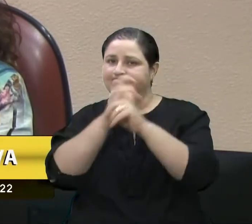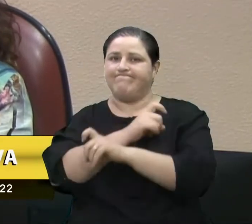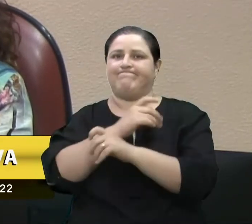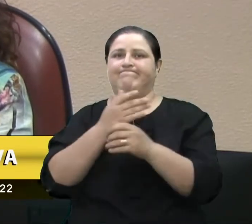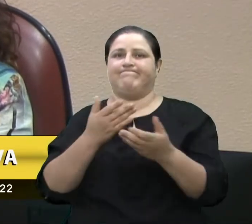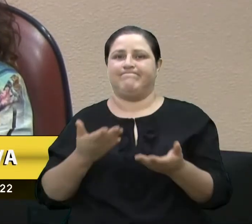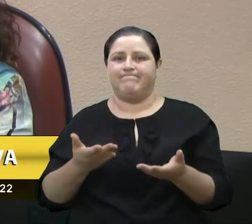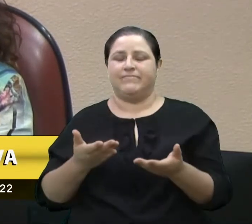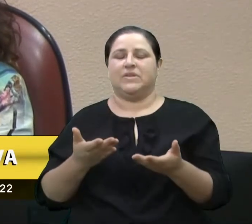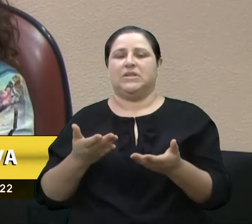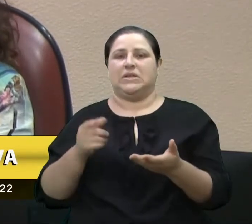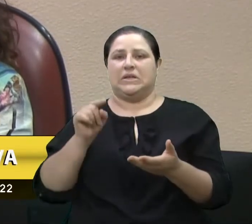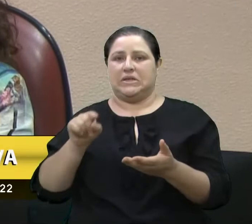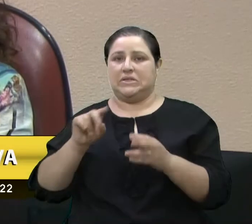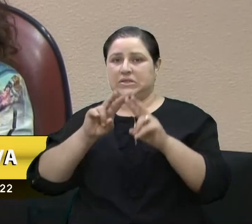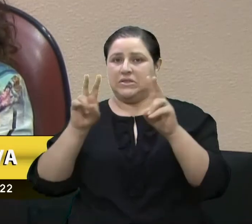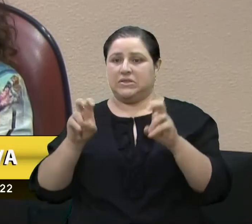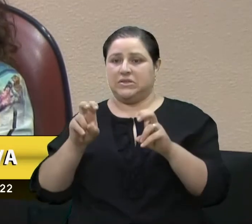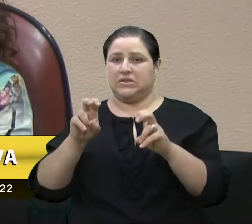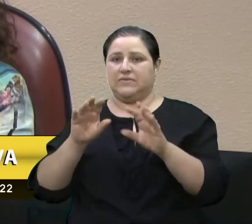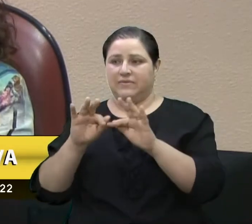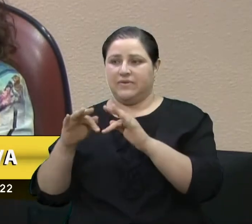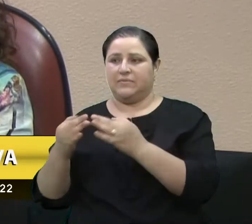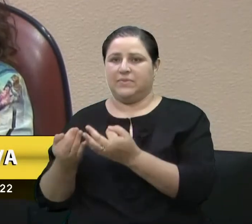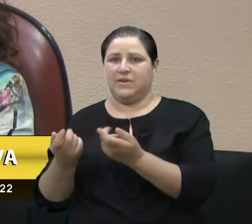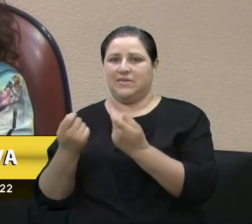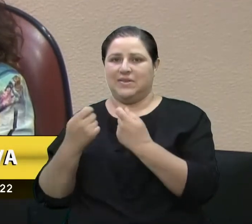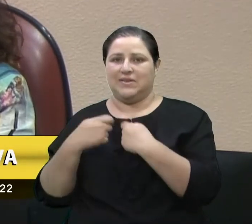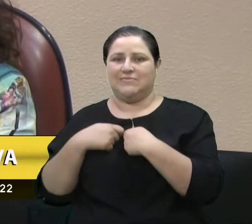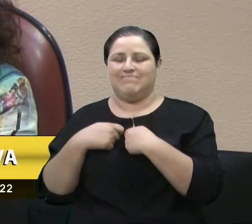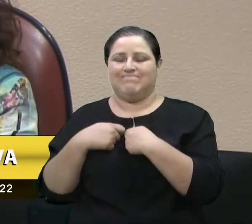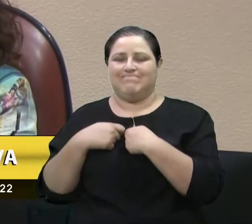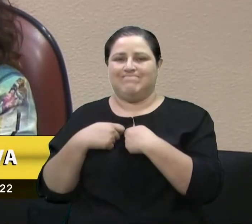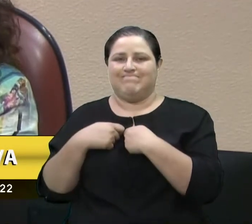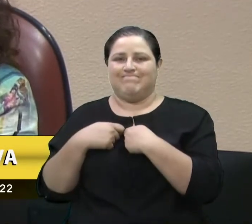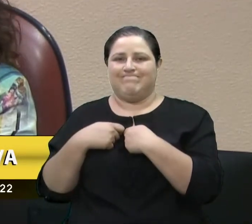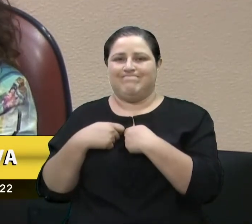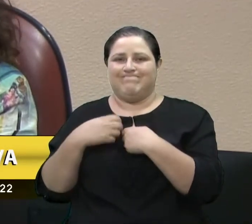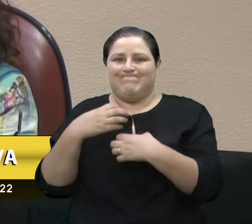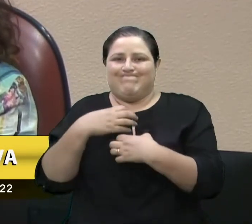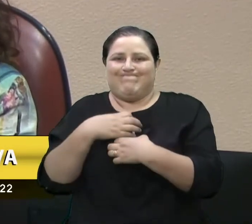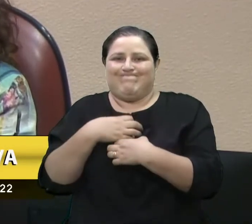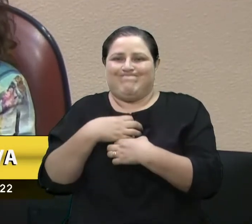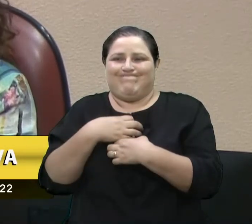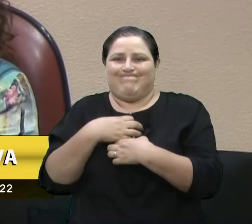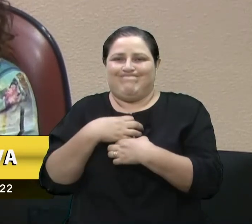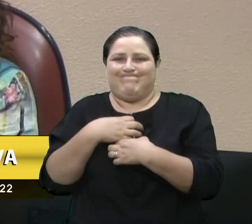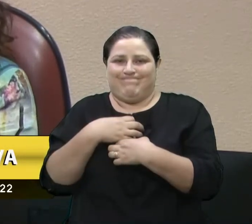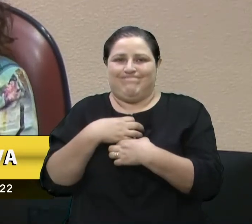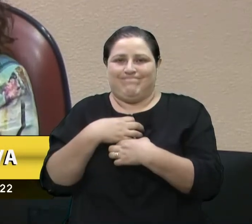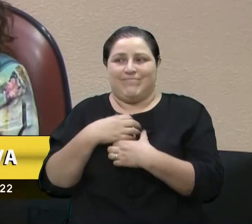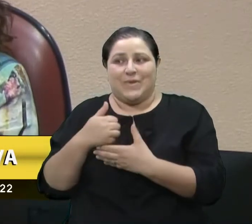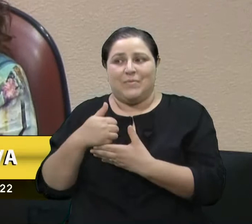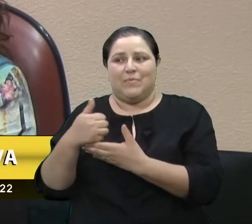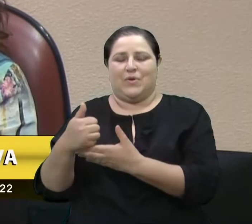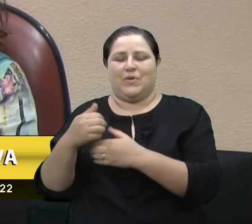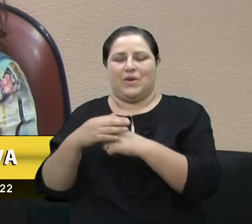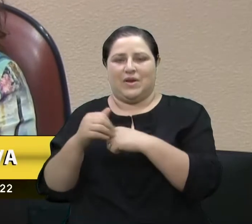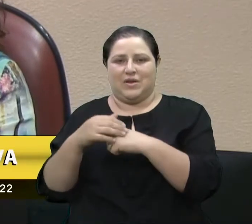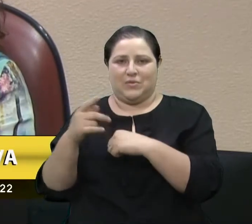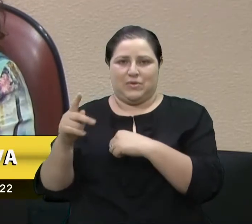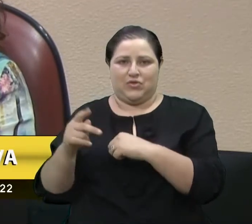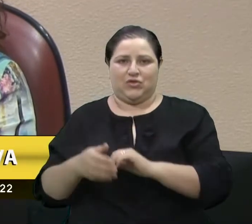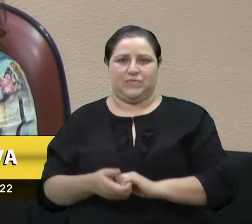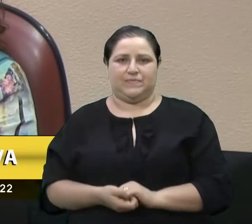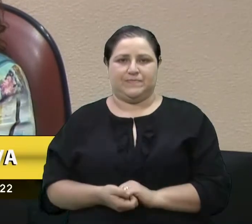e as questões familiares nos abalam muito. Então, todo o nosso carinho, o nosso apoio nesse momento. Passamos